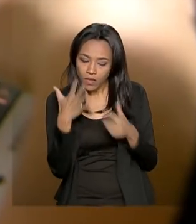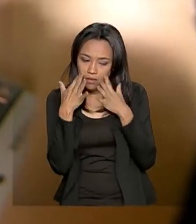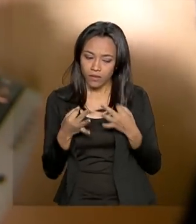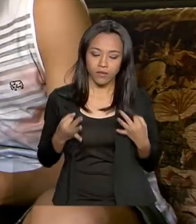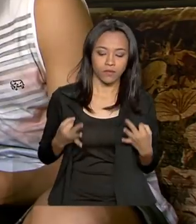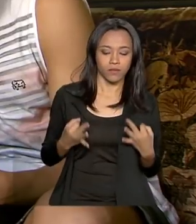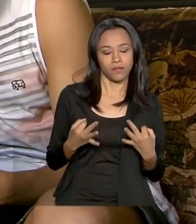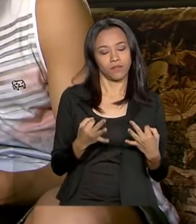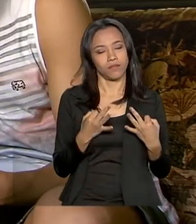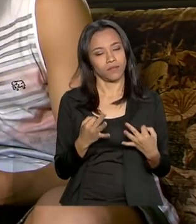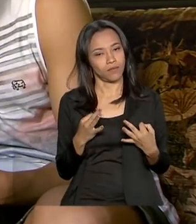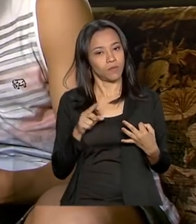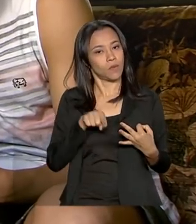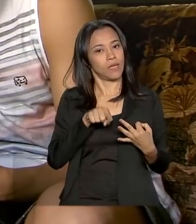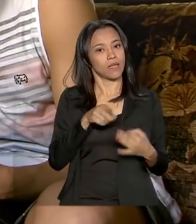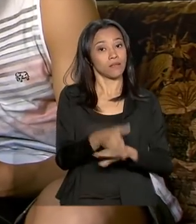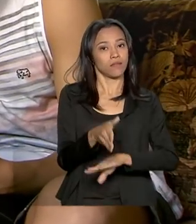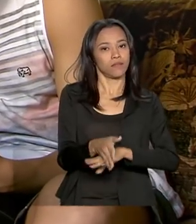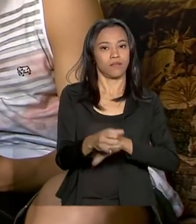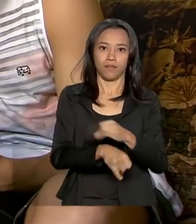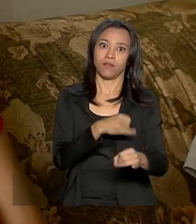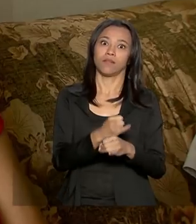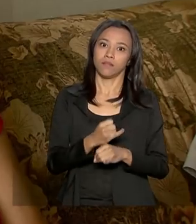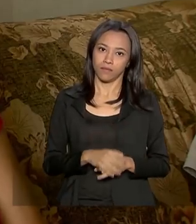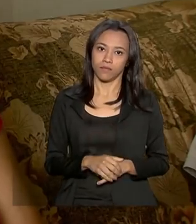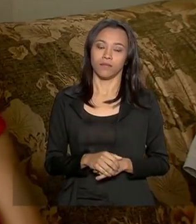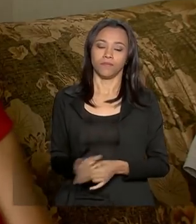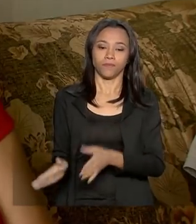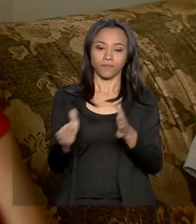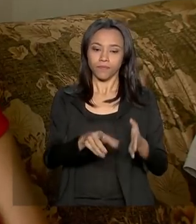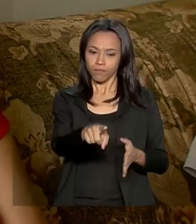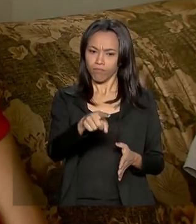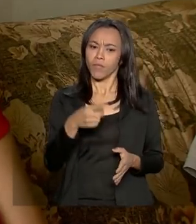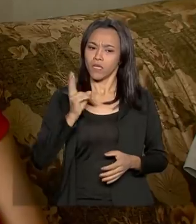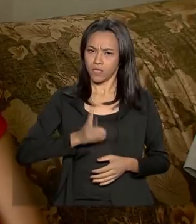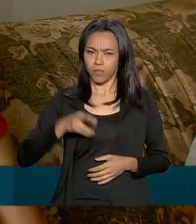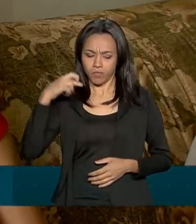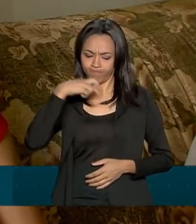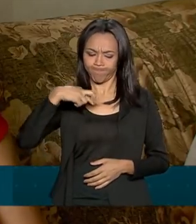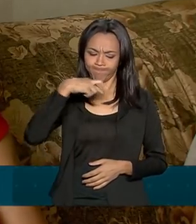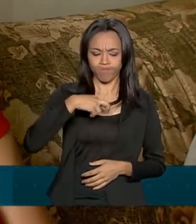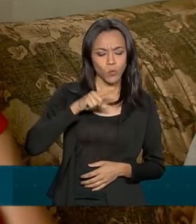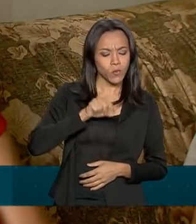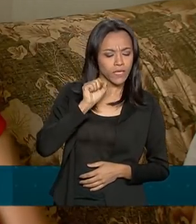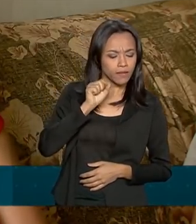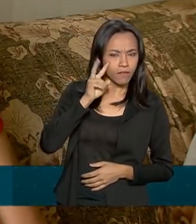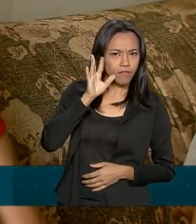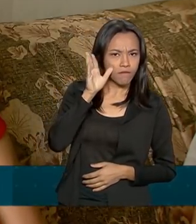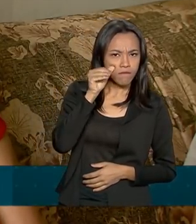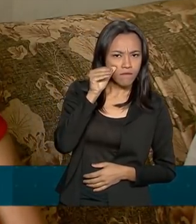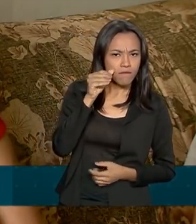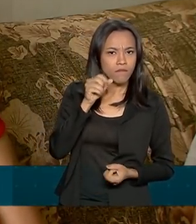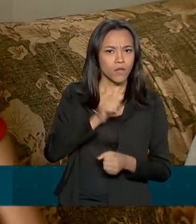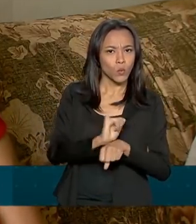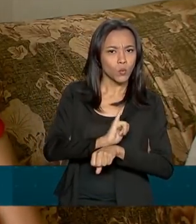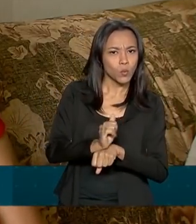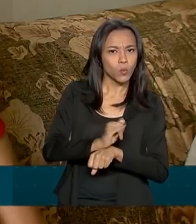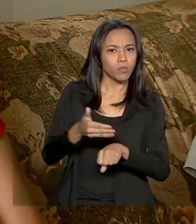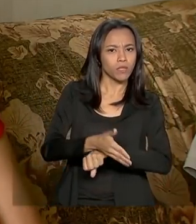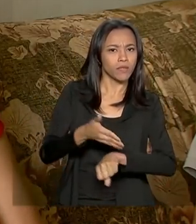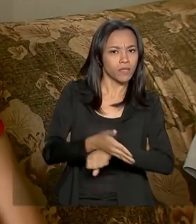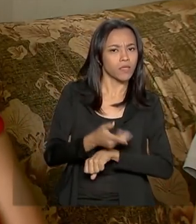especialmente, ao acesso deles à internet. A gente monitora diariamente o que eles estão vendo, quais os youtubers que eles estão